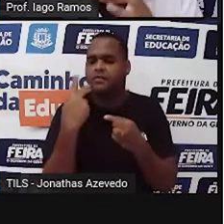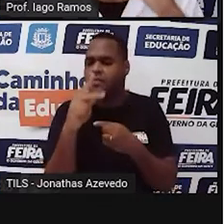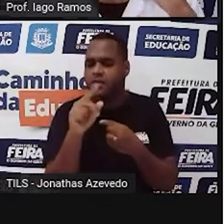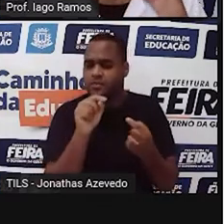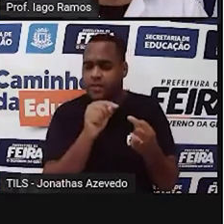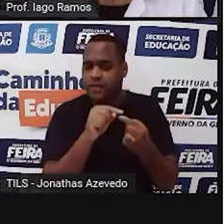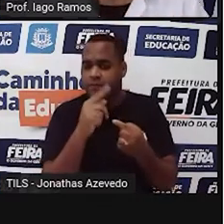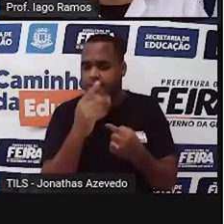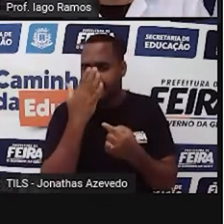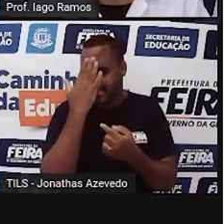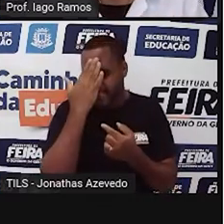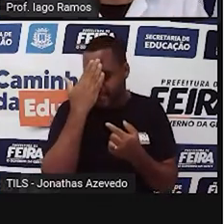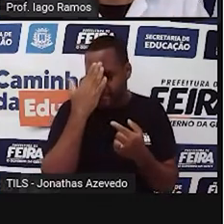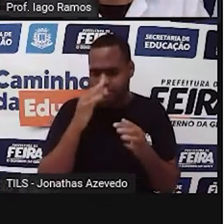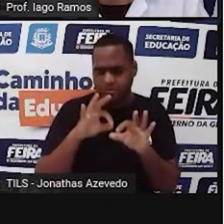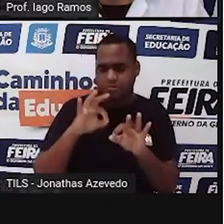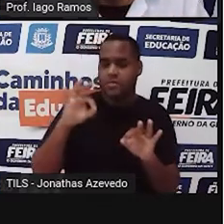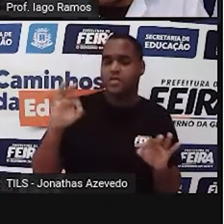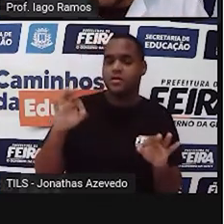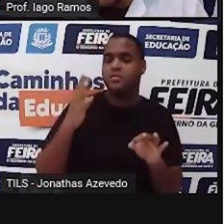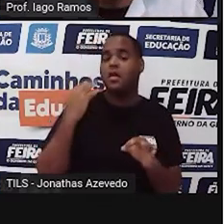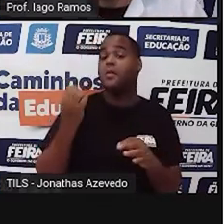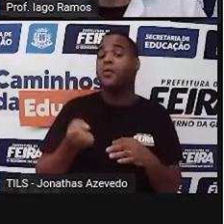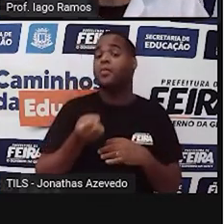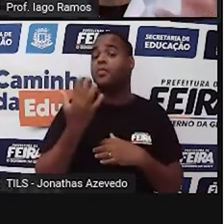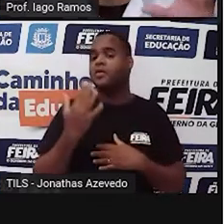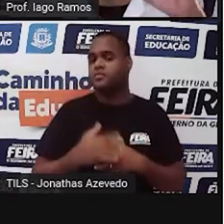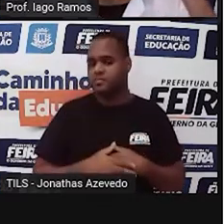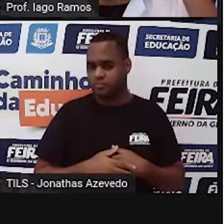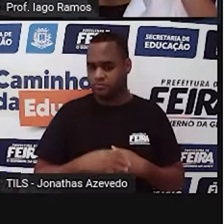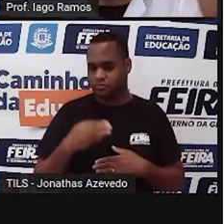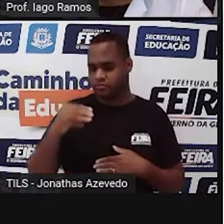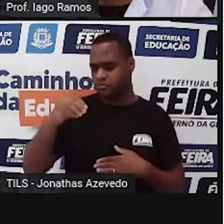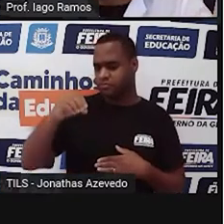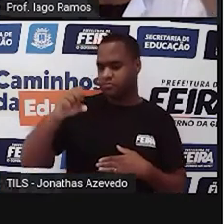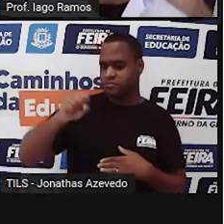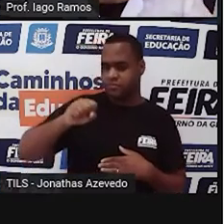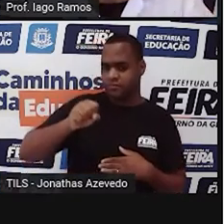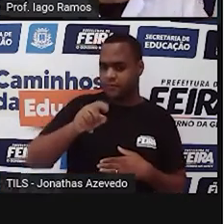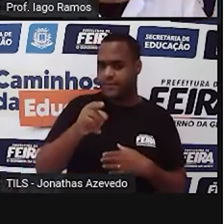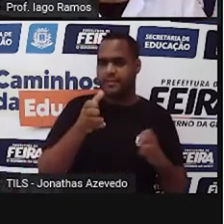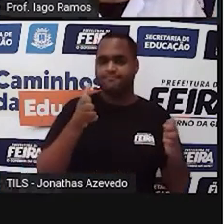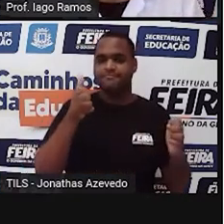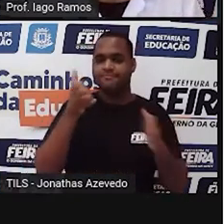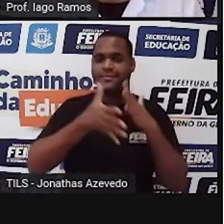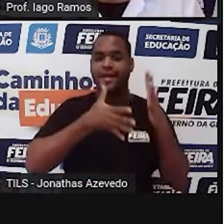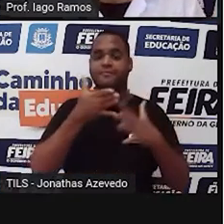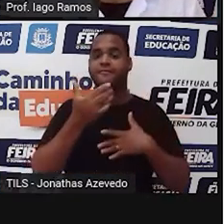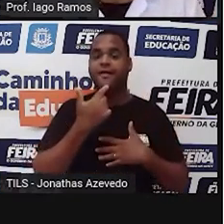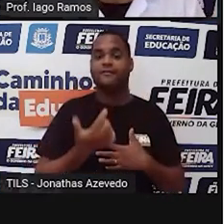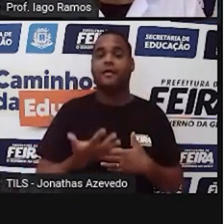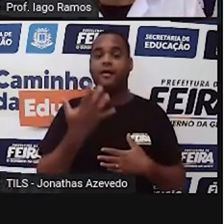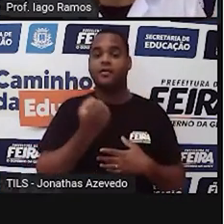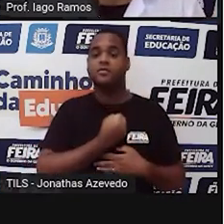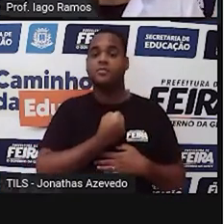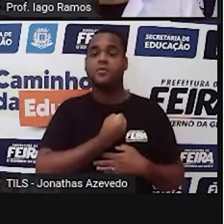do quanto você sabe sobre medidas. Tá bom? Então vamos lá, 30 segundos pra você pensar sobre isso.